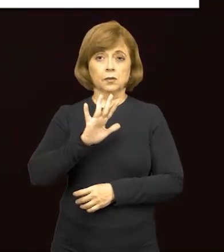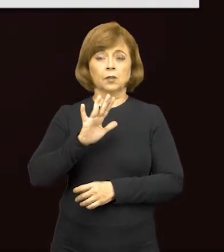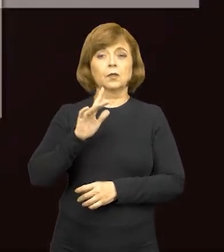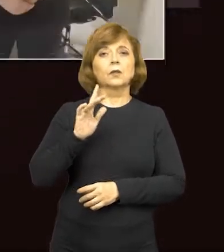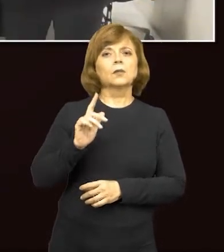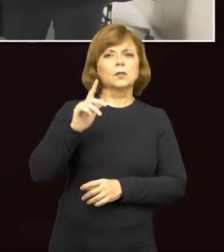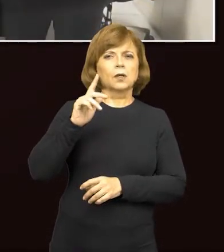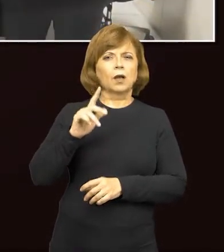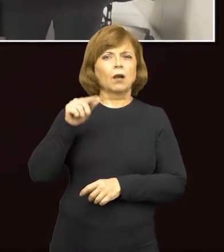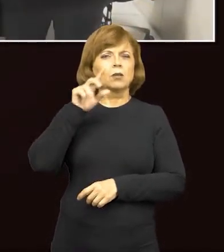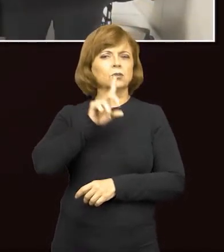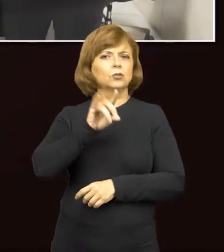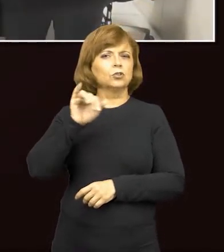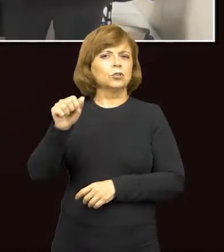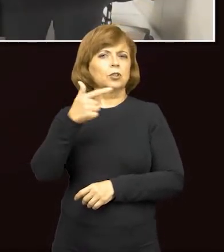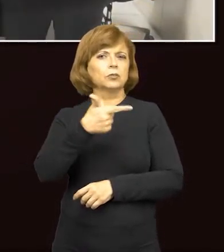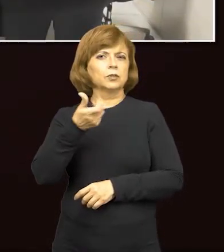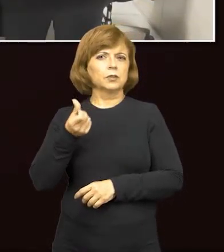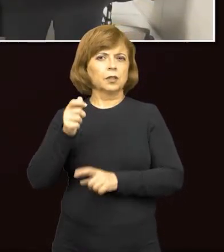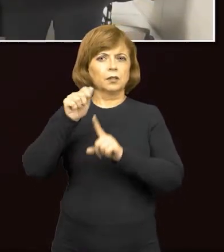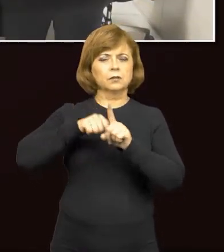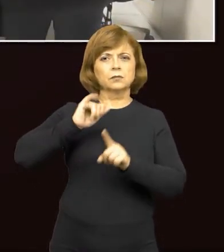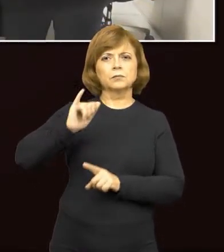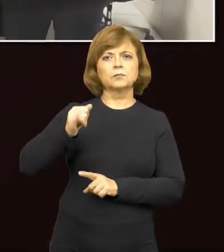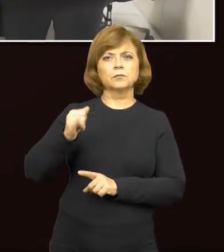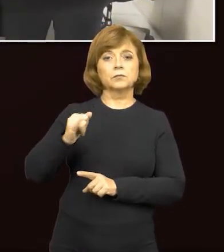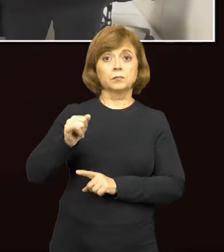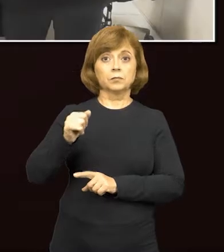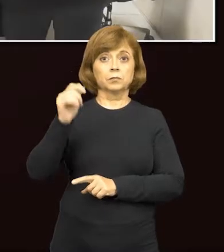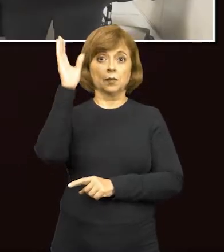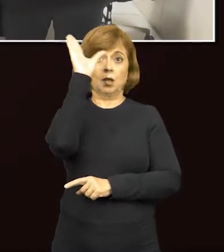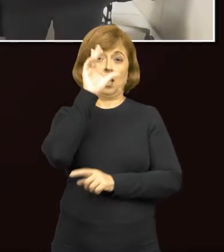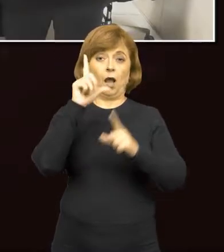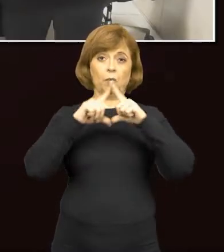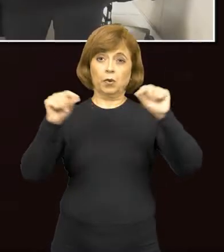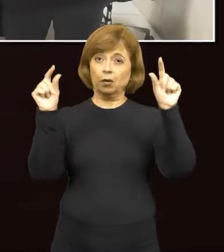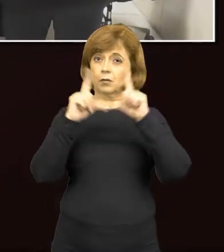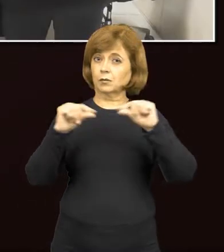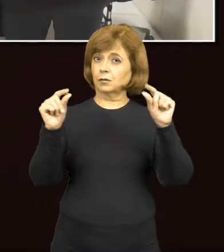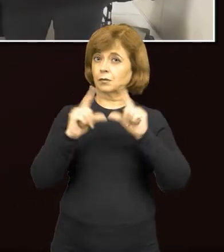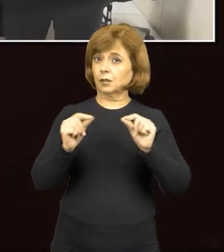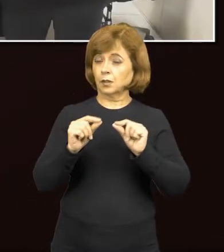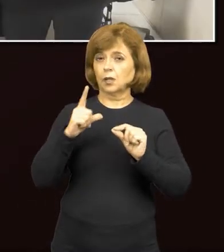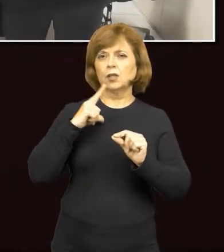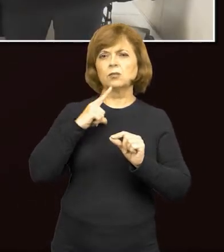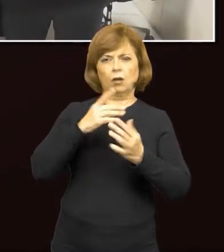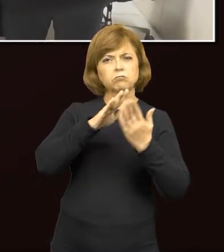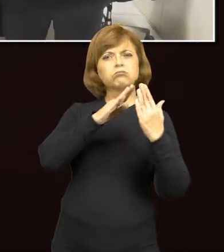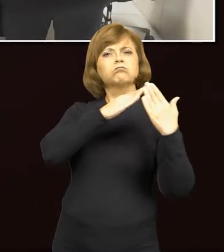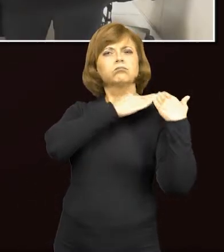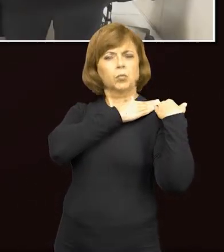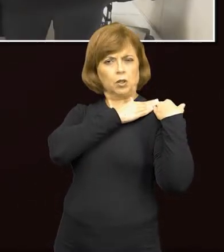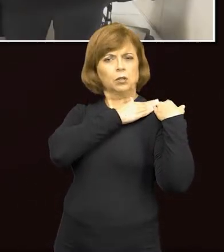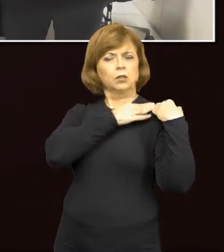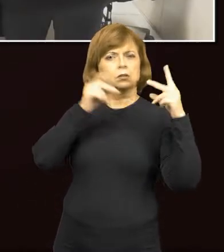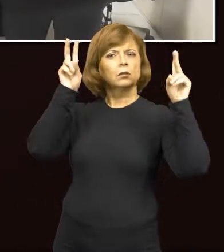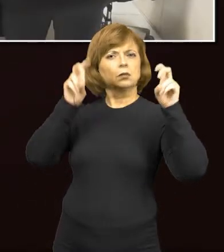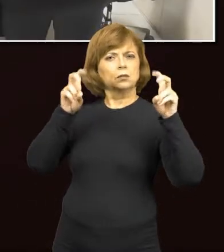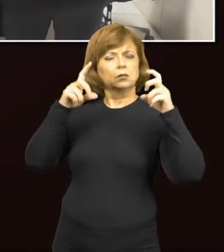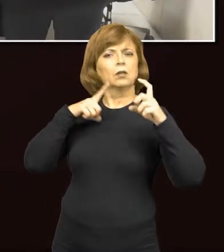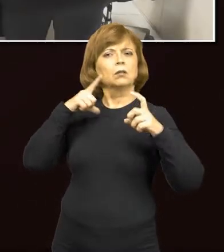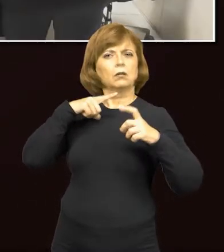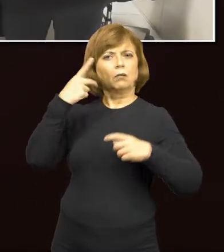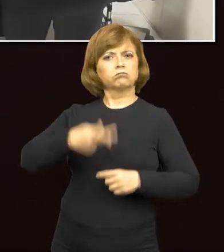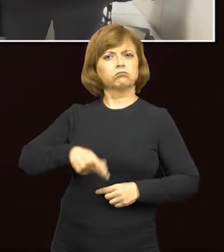de janeiro, em Brasília. Na ocasião, o Procurador-Geral do Rio de Janeiro reiterou seu compromisso com as questões que afligem o